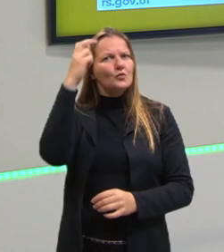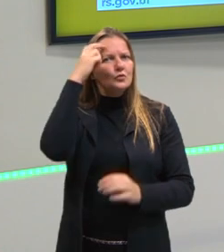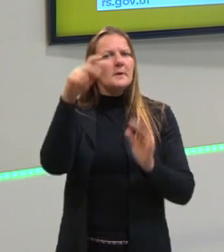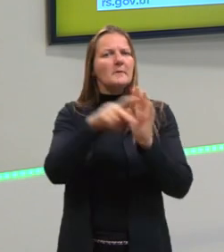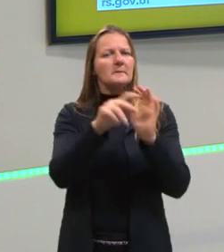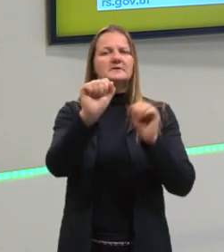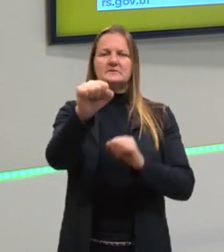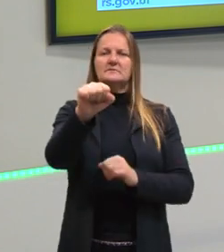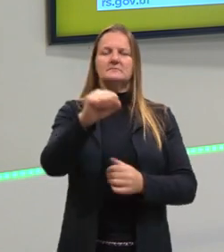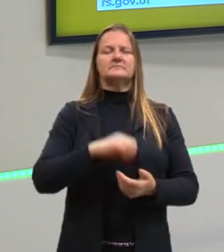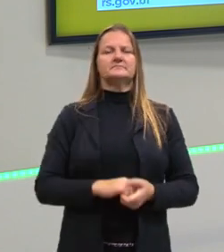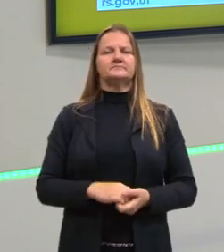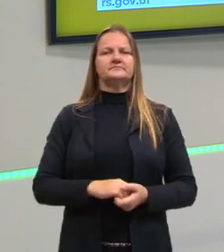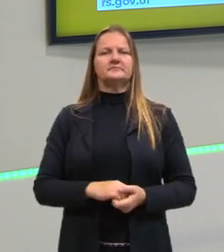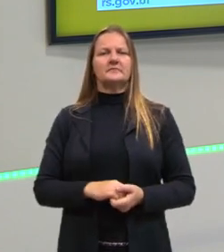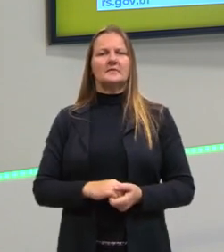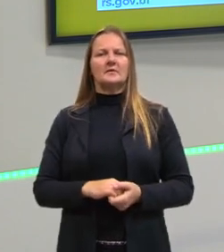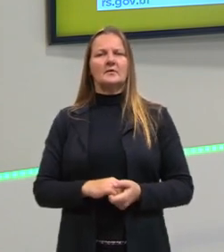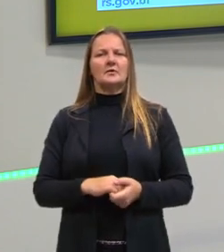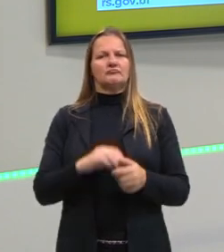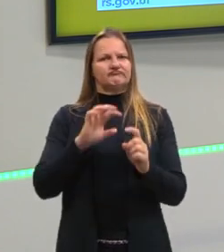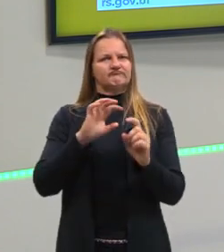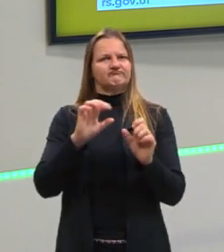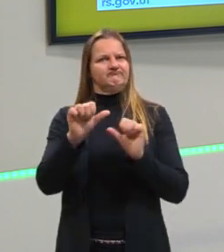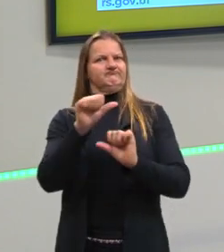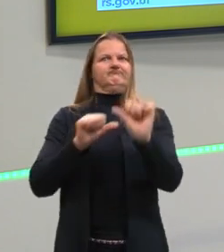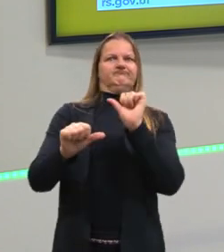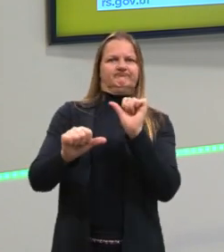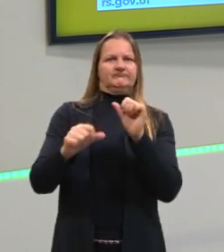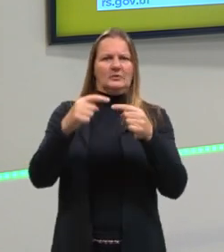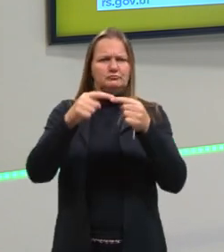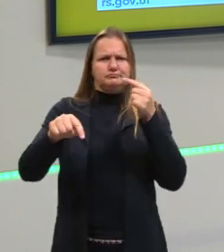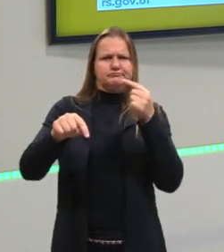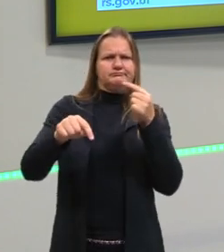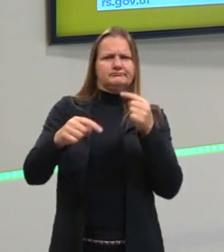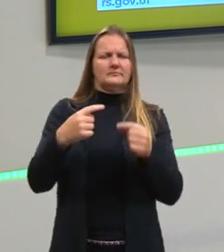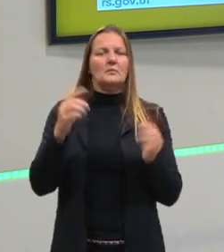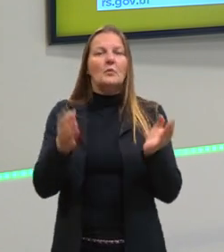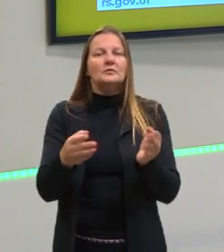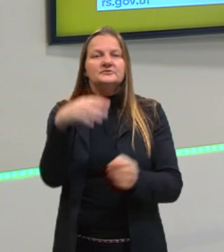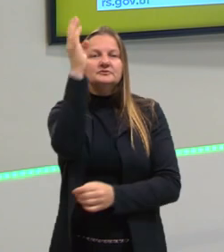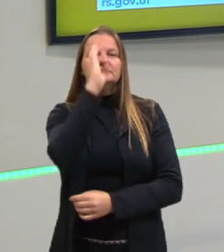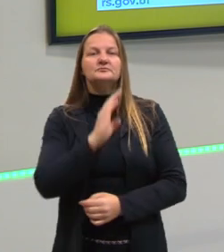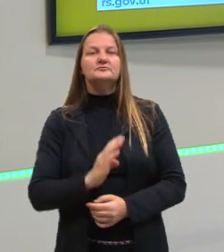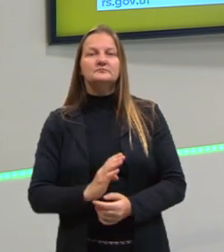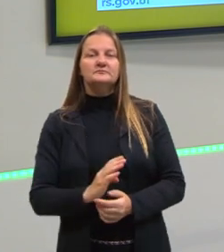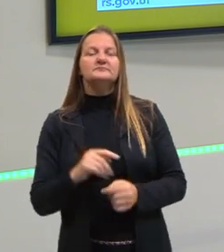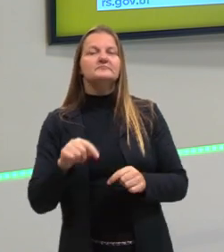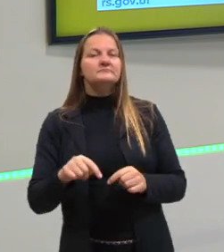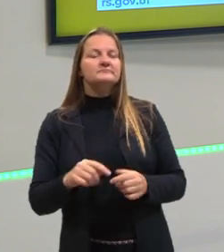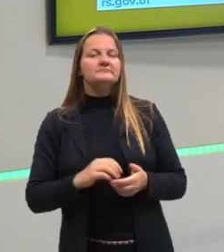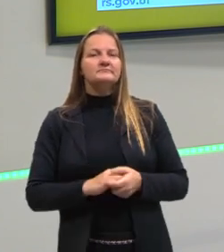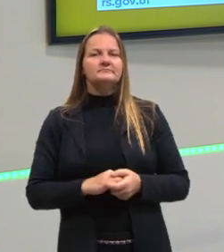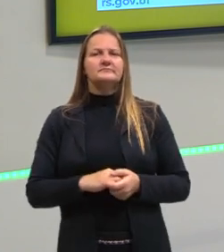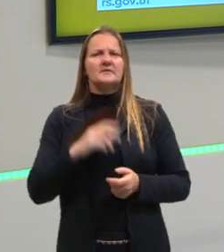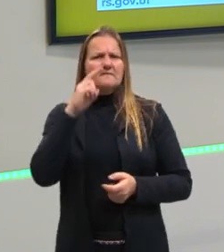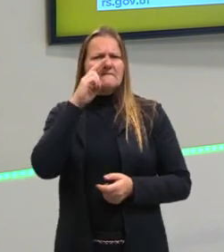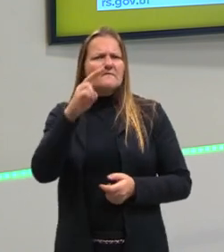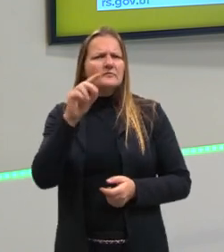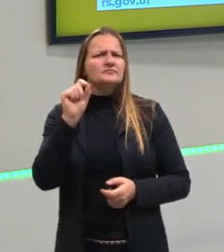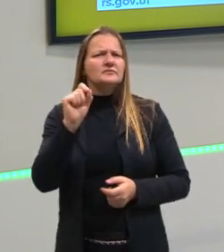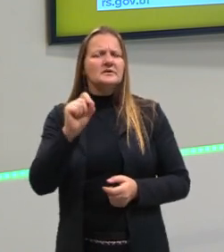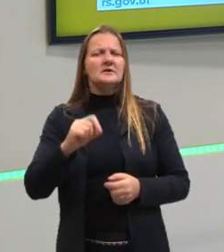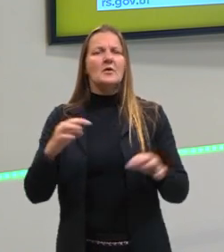E olha só como é tão contraditório essa questão. Por exemplo, hoje o Brasil está muito forte, no Brasil,